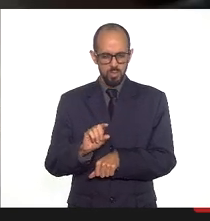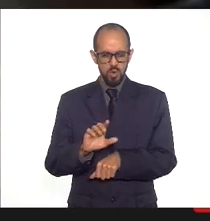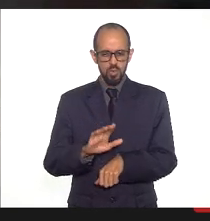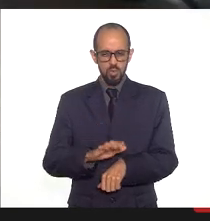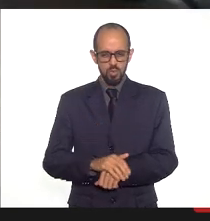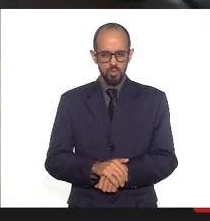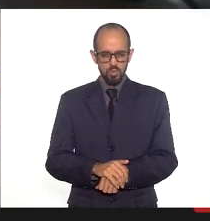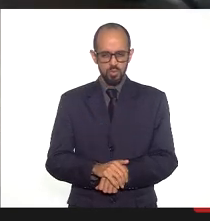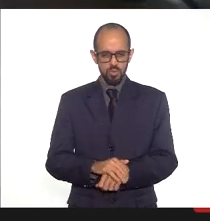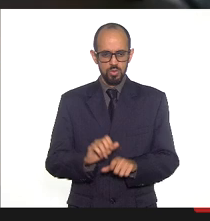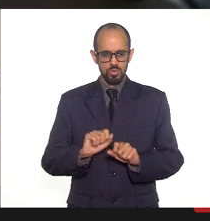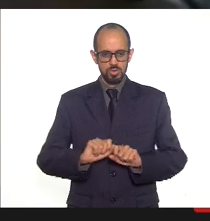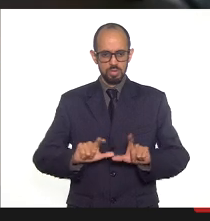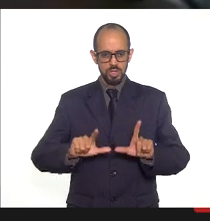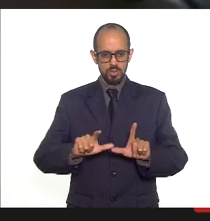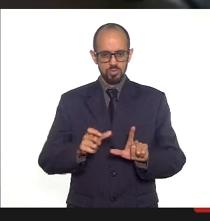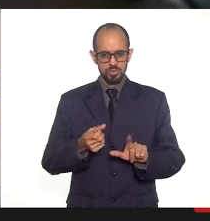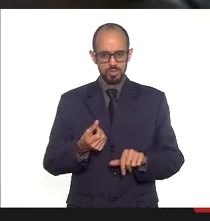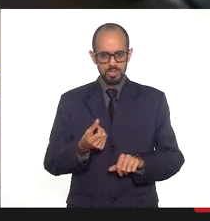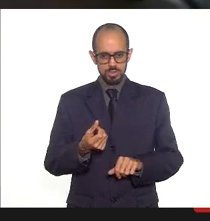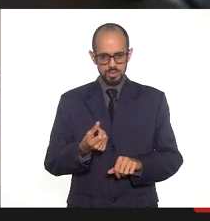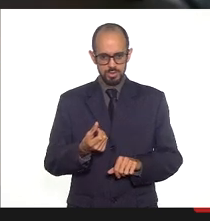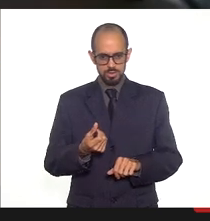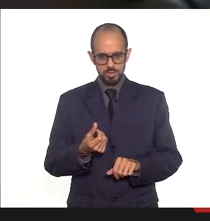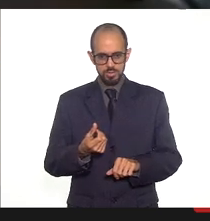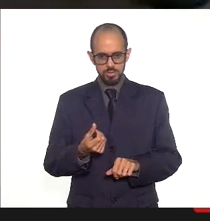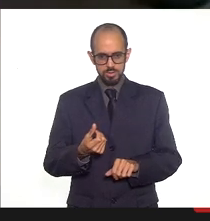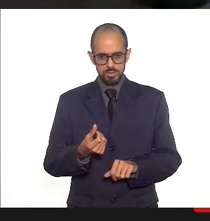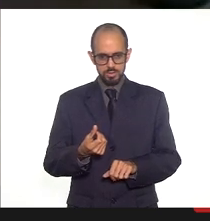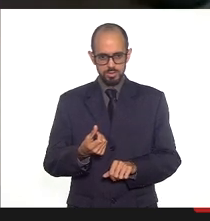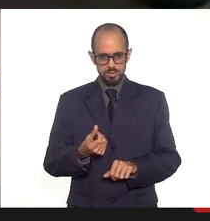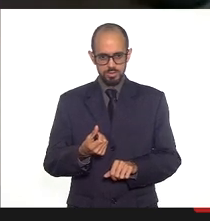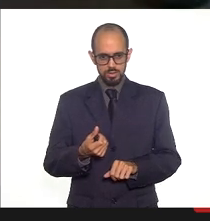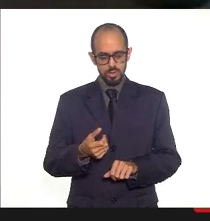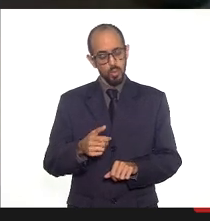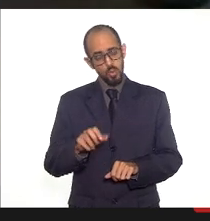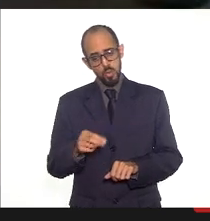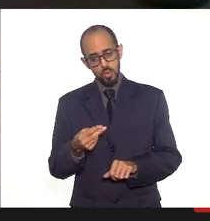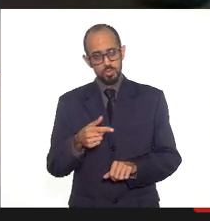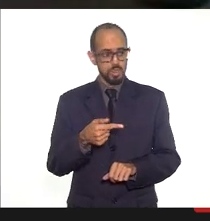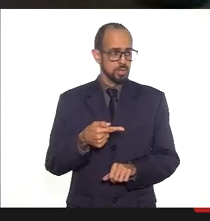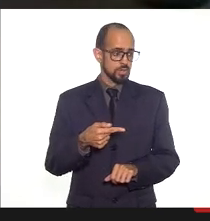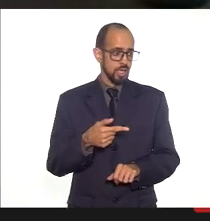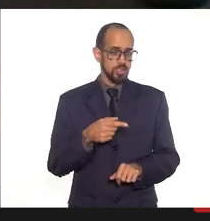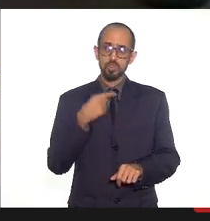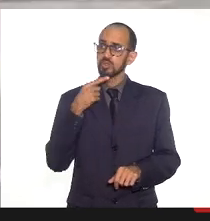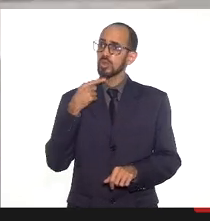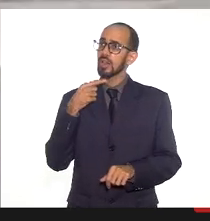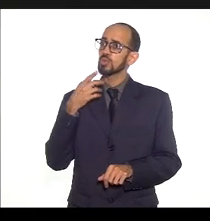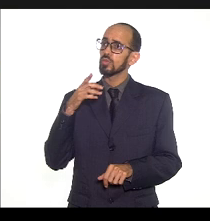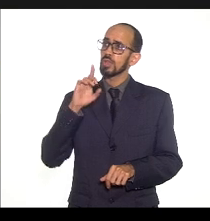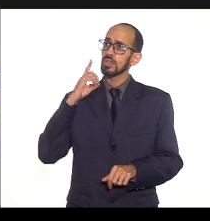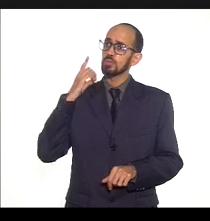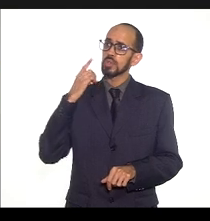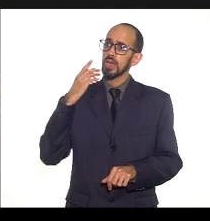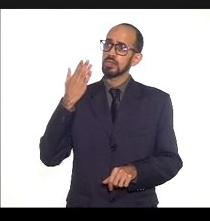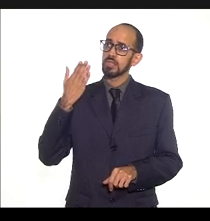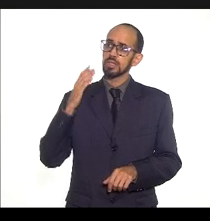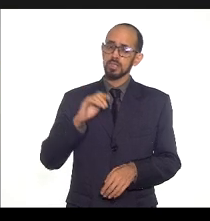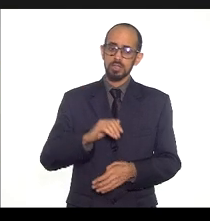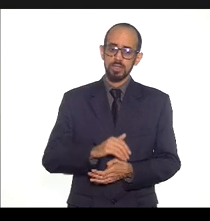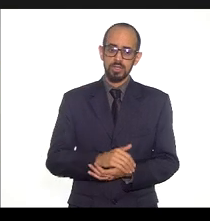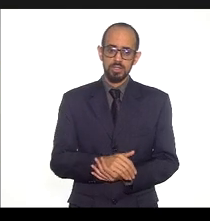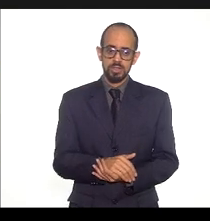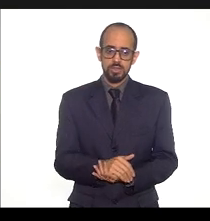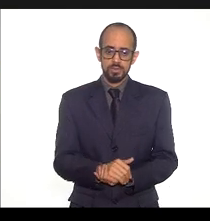slide 16, onde a gente coloca o 17. É. Bom, talvez eu tenha anotado errado aqui.